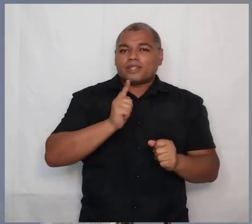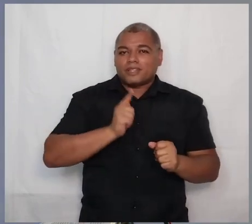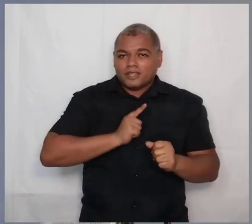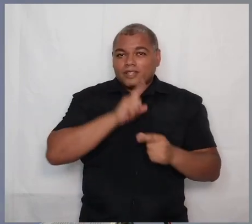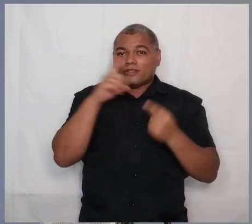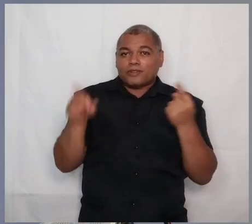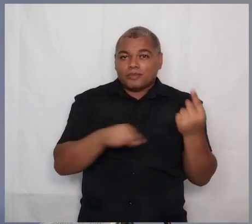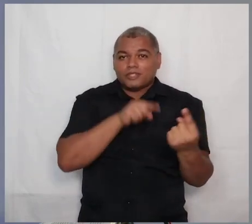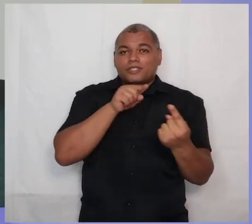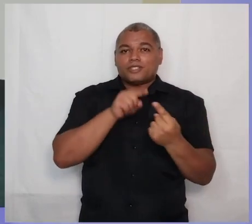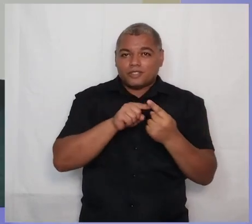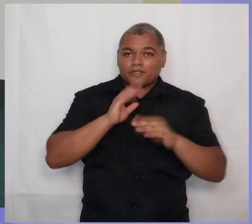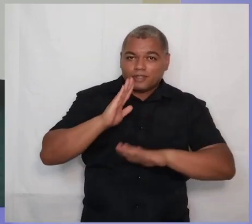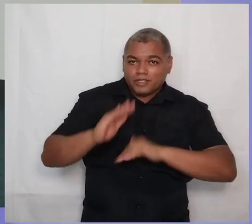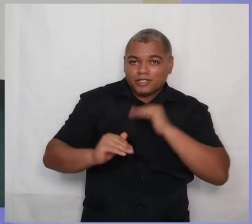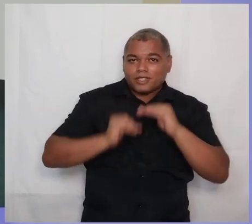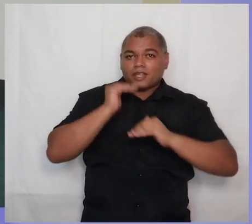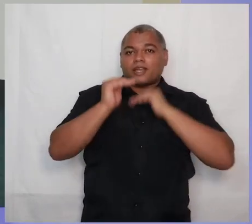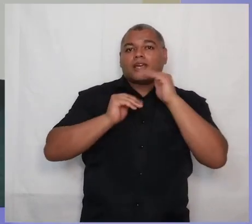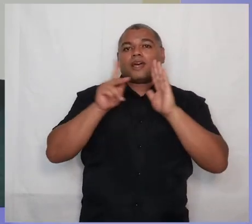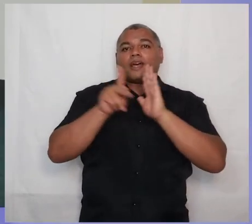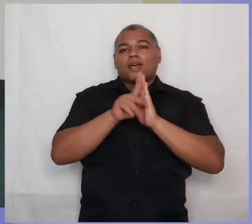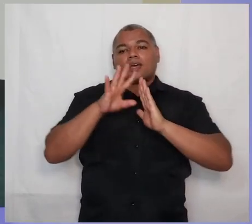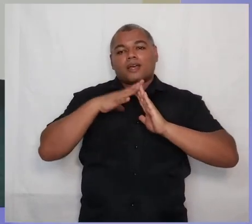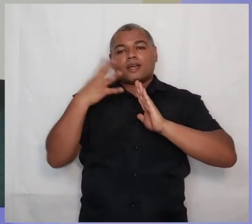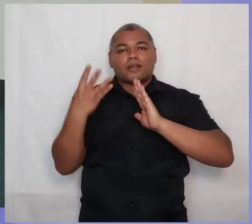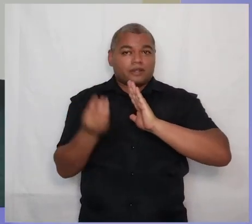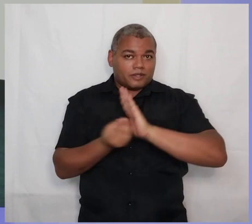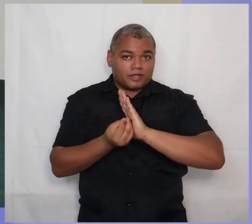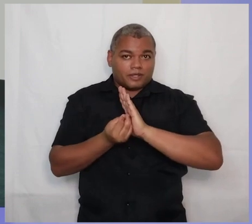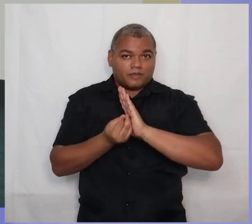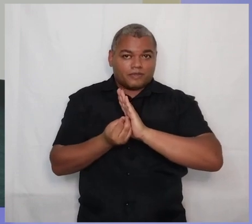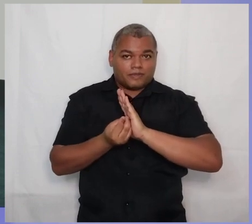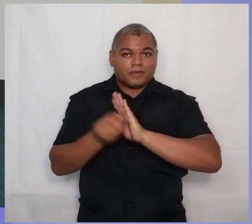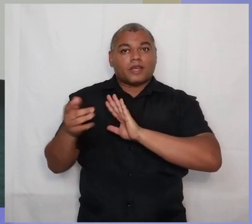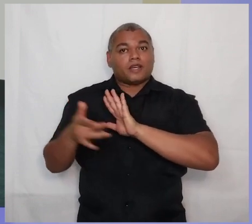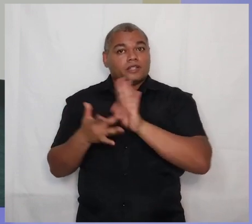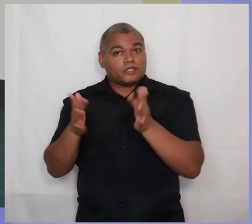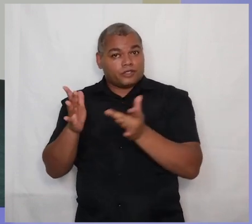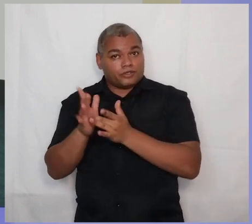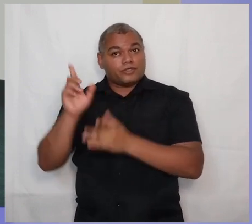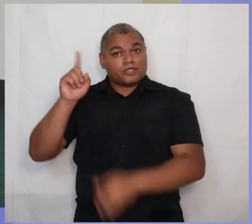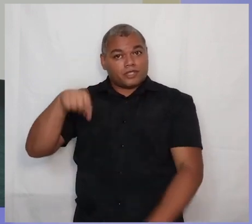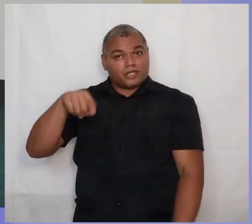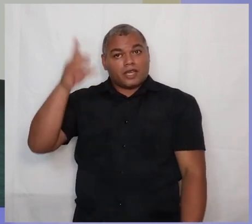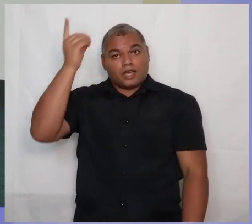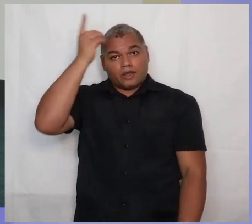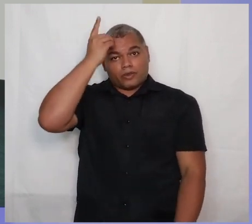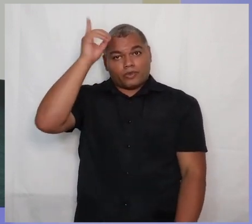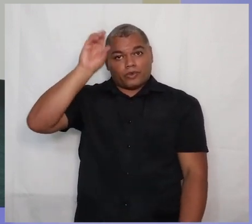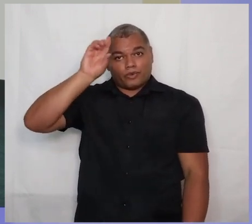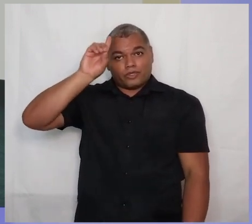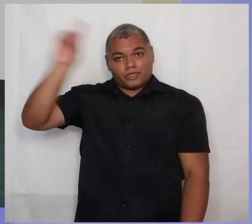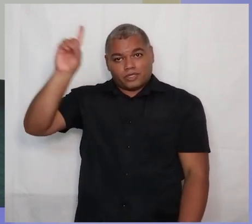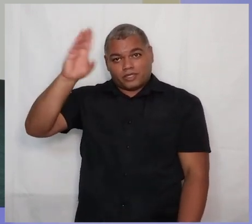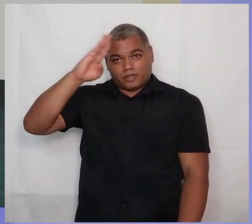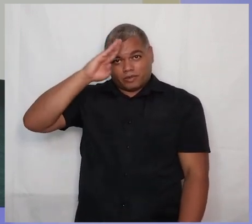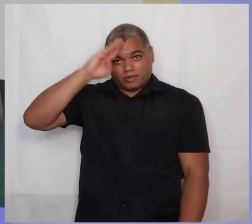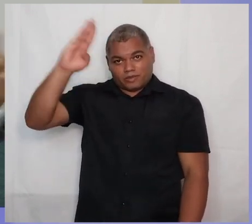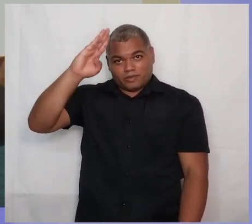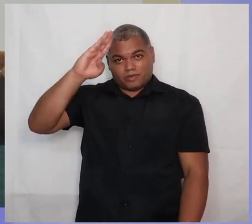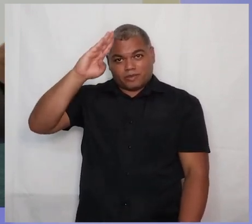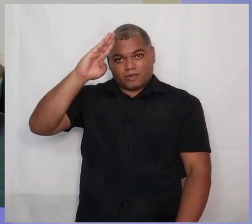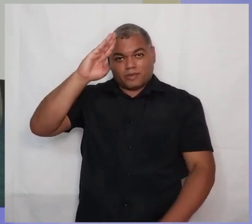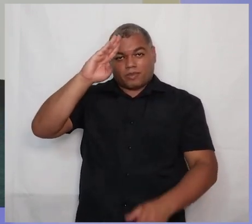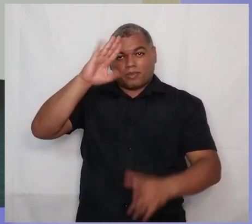meio da palavra. Ou seja, Jesus Cristo, que é o principal dom de Deus para nós, Ele nos concede diversos dons